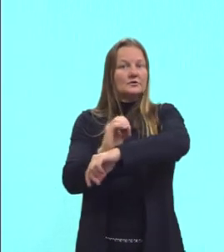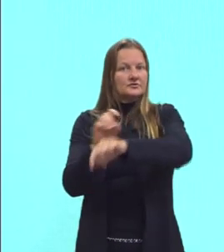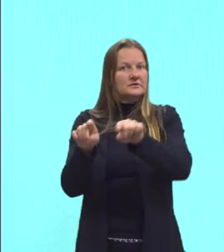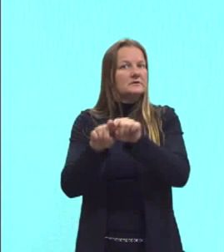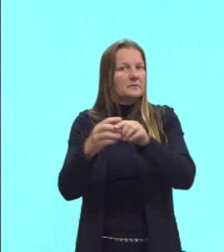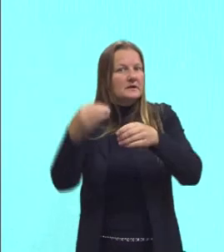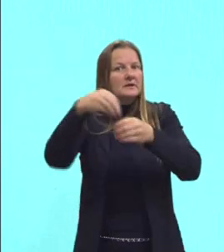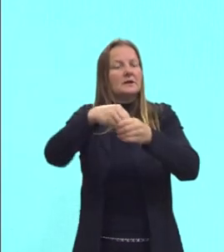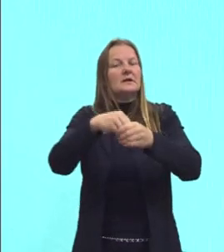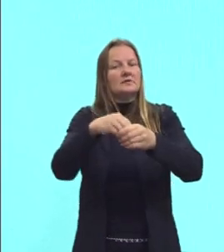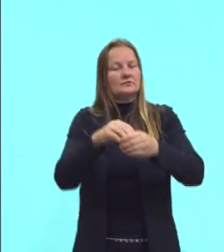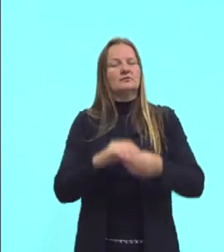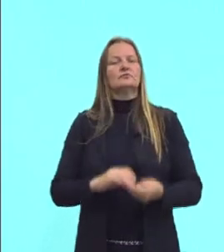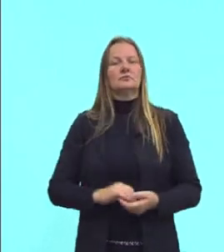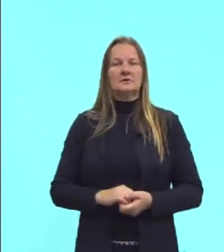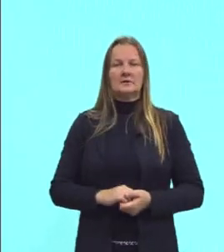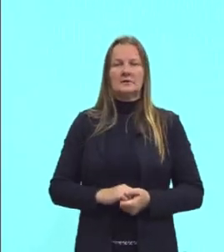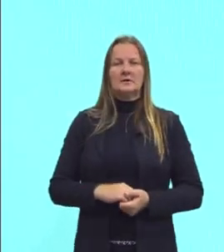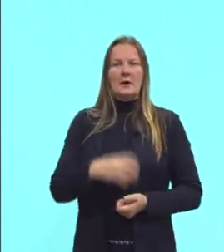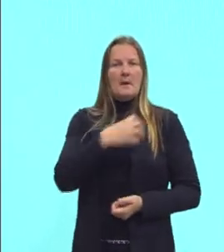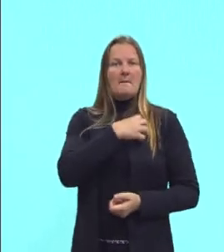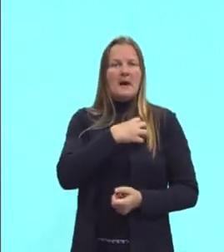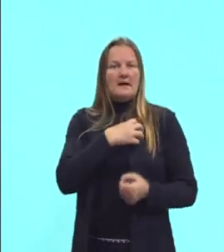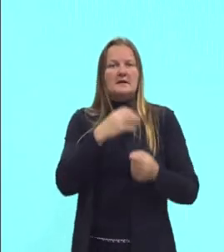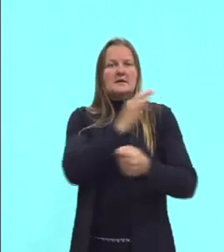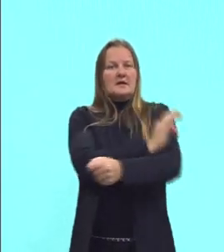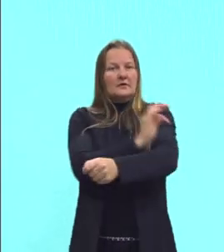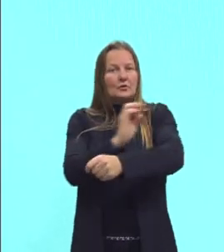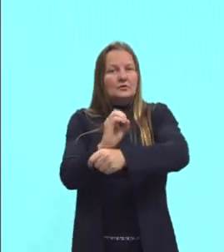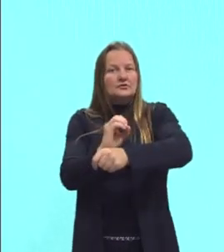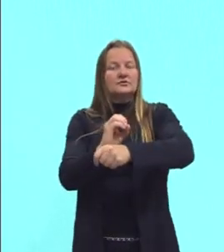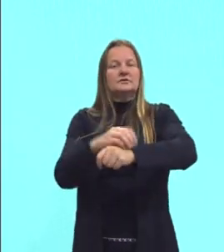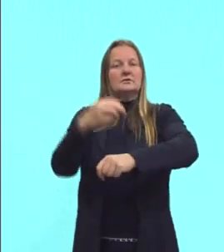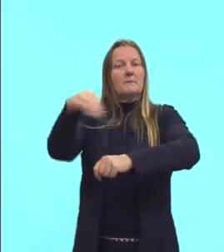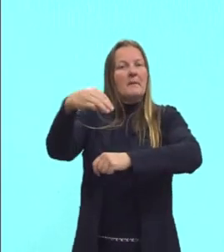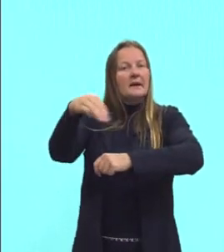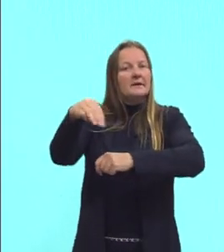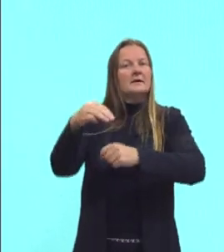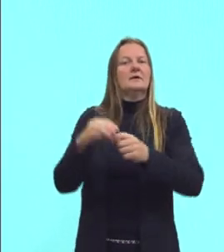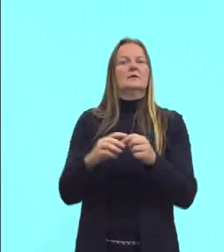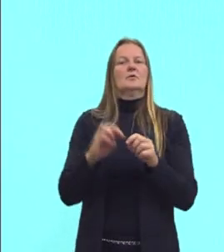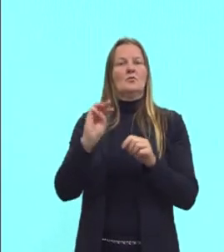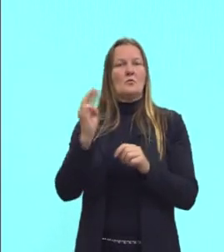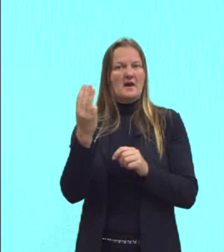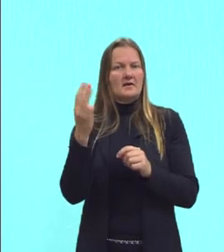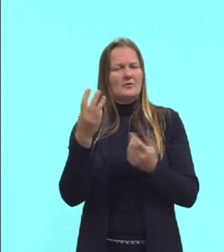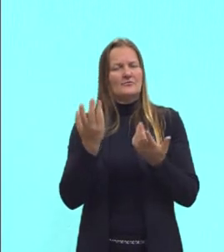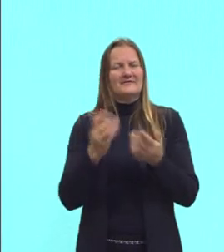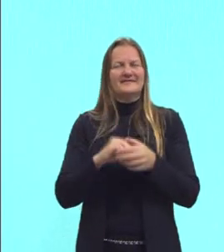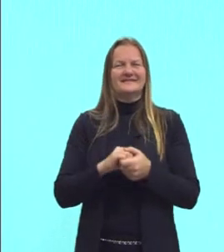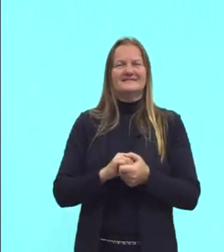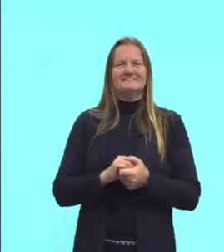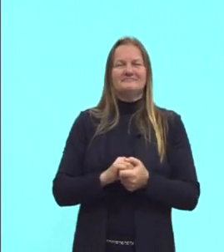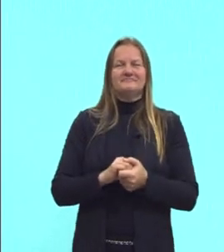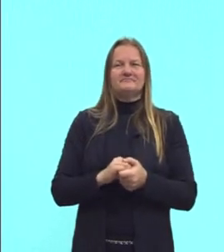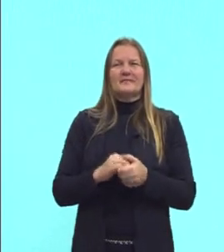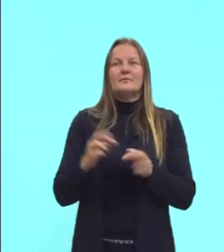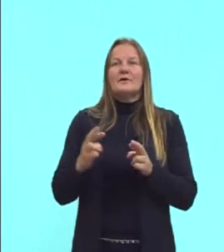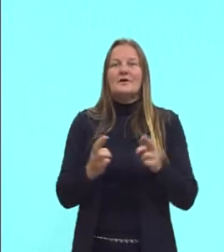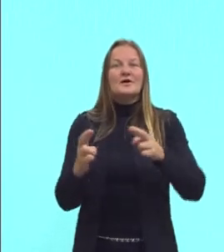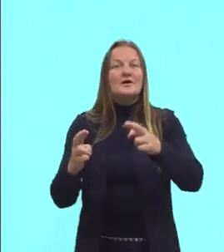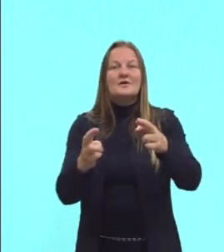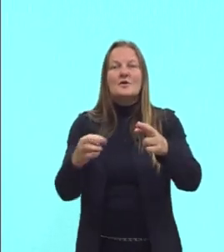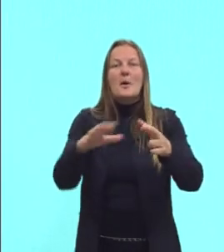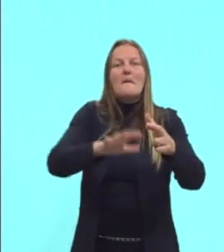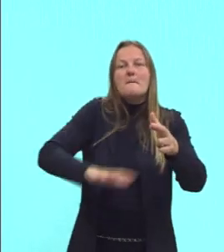Nessa região, pra vocês terem uma ideia, ó, mostra ali essa região do Rio São Francisco, né, a bacia do Rio São Francisco. Então, nessa região do